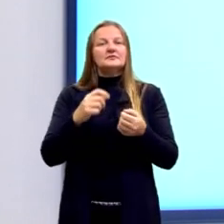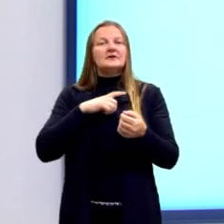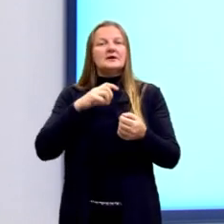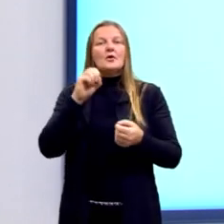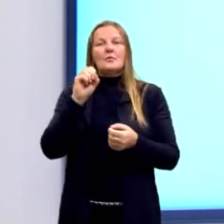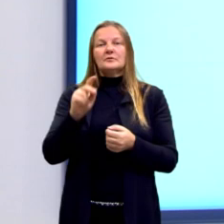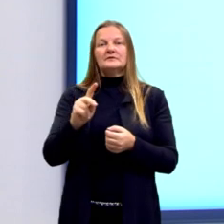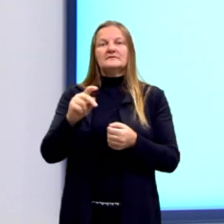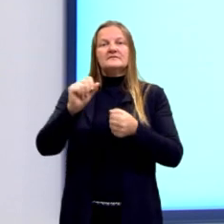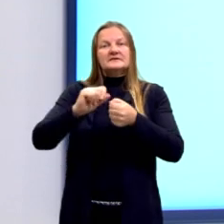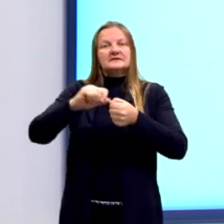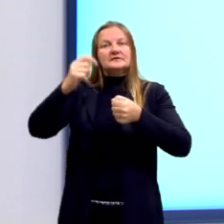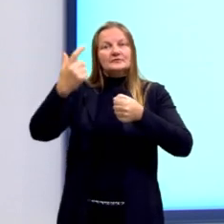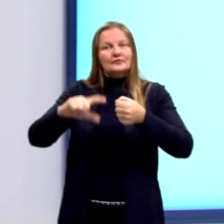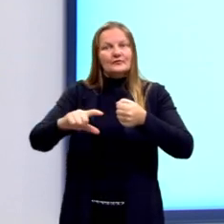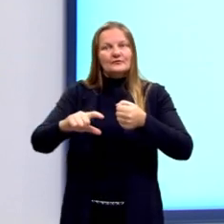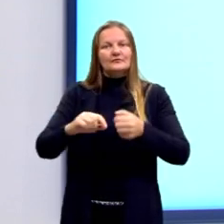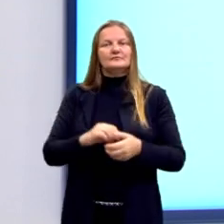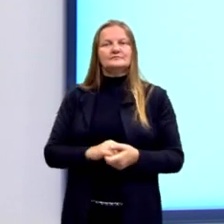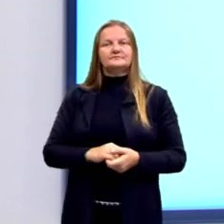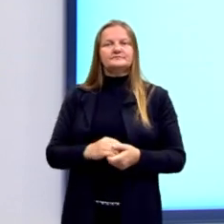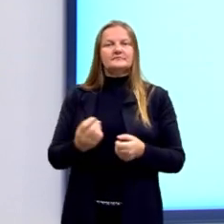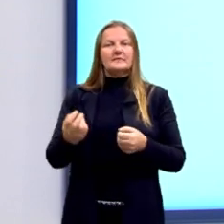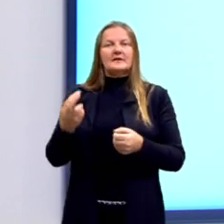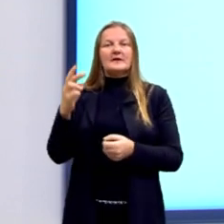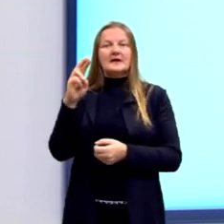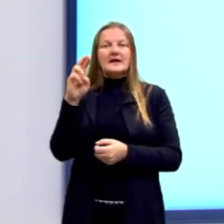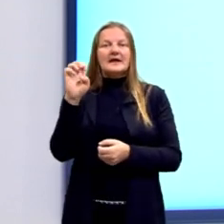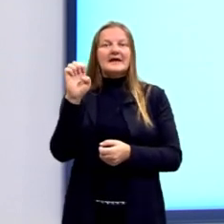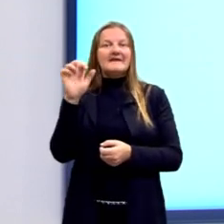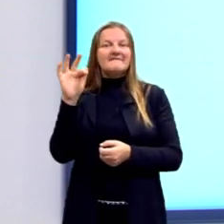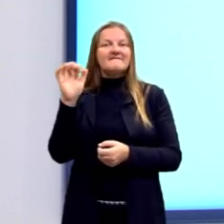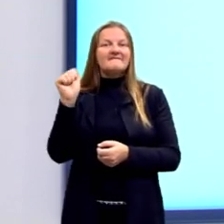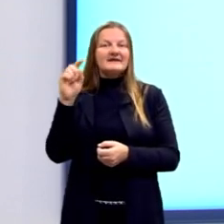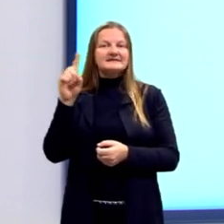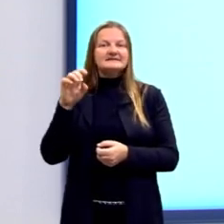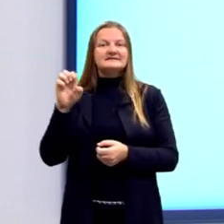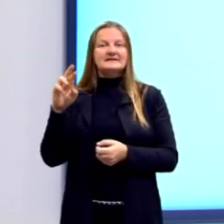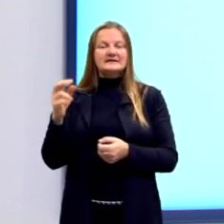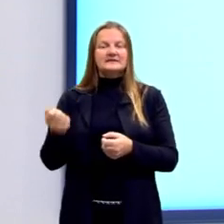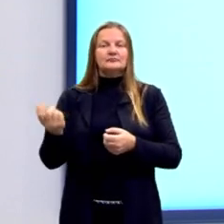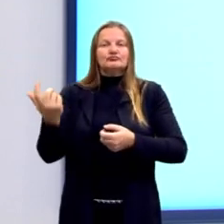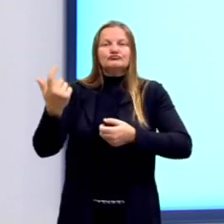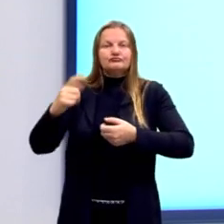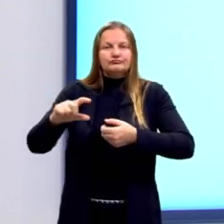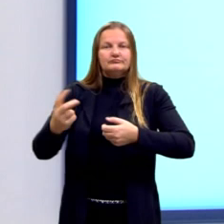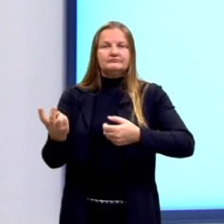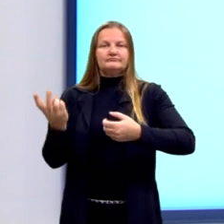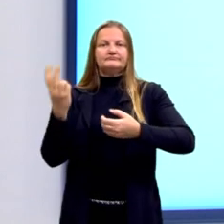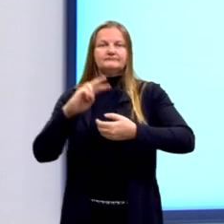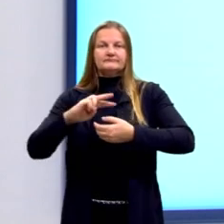oportunidade de realizar a reaplicação da prova, que é feita ali logo em seguida da prova do Enem.